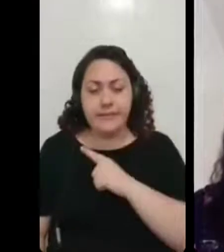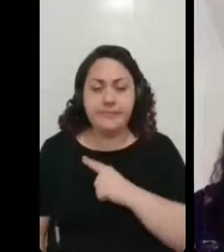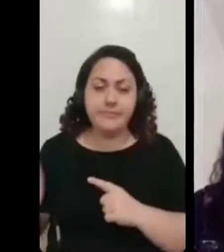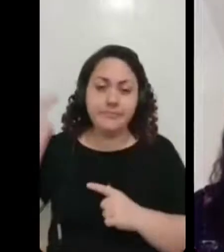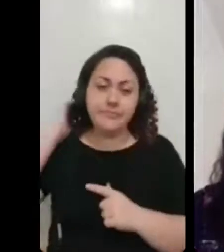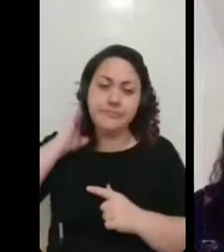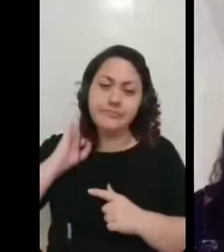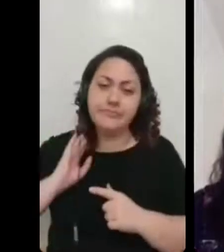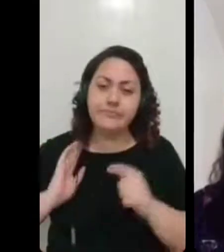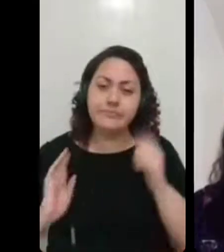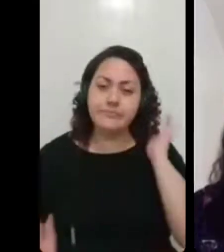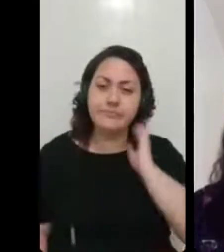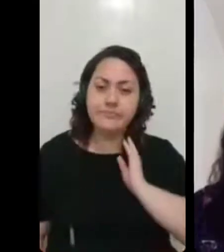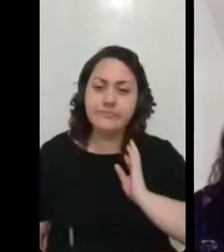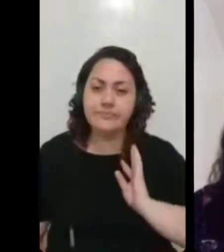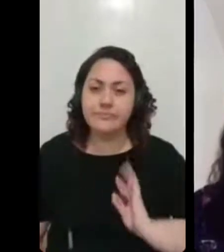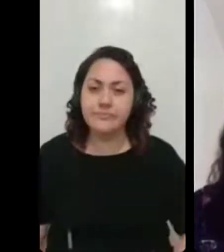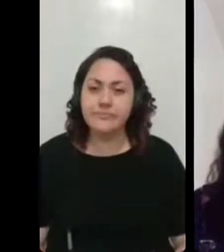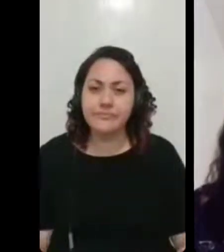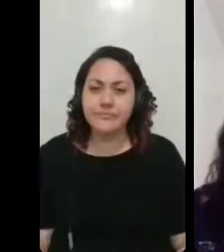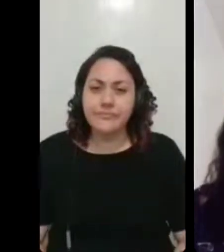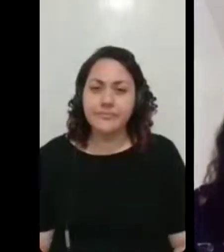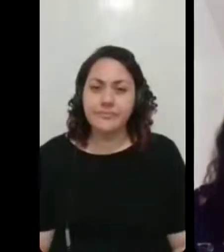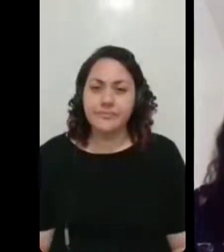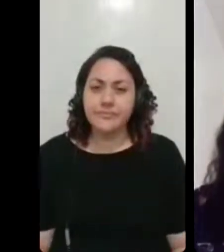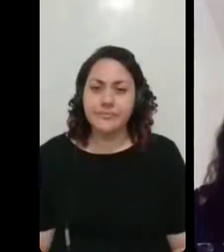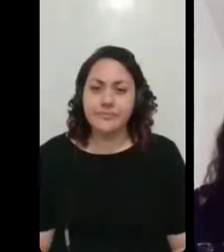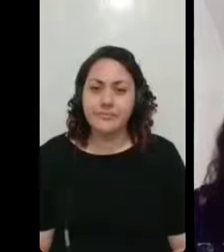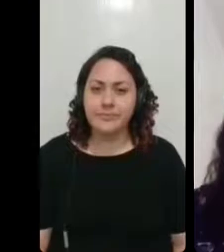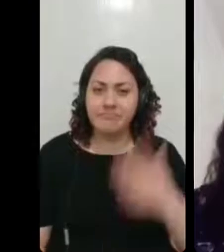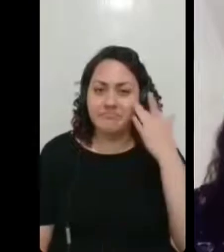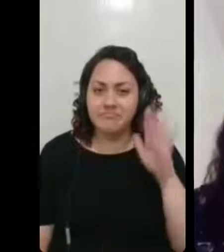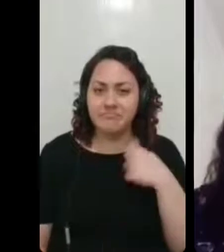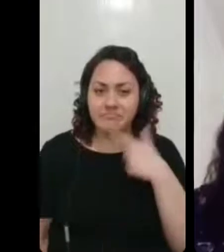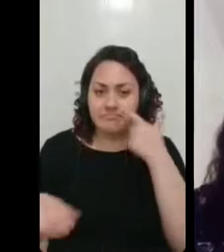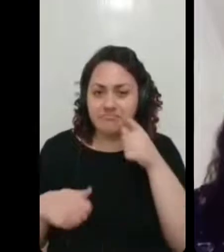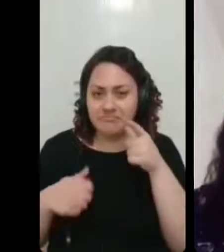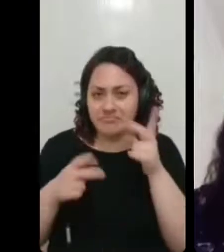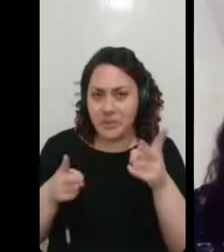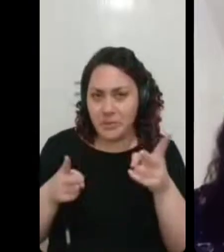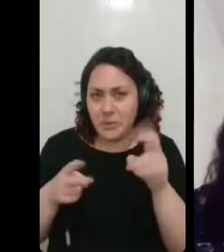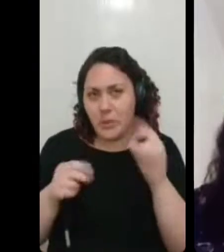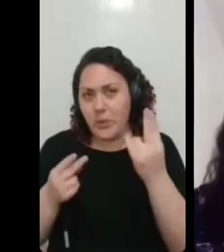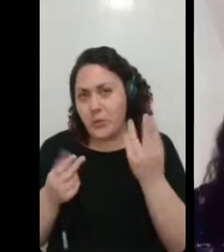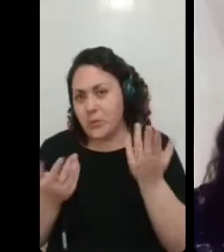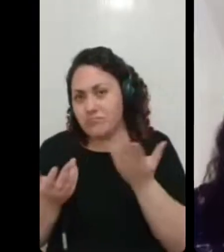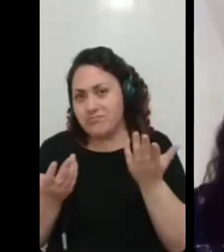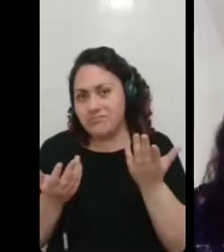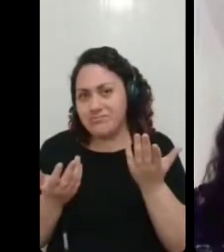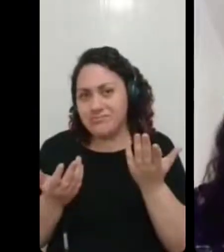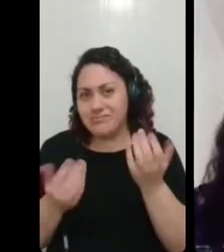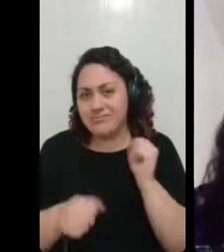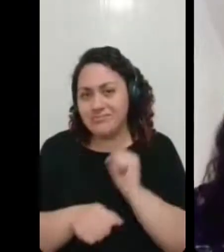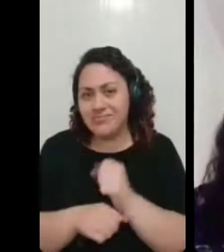Não sei se eu continuo ou vou falando. Sim,